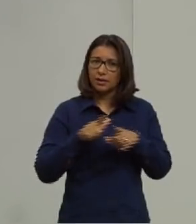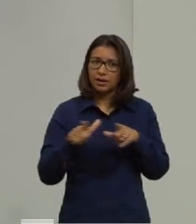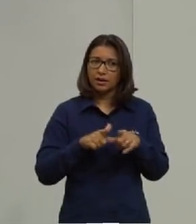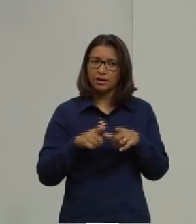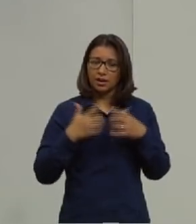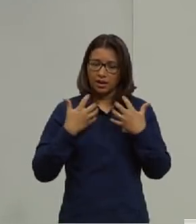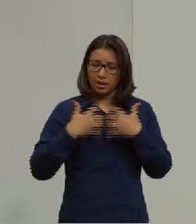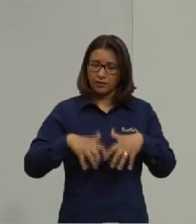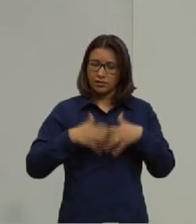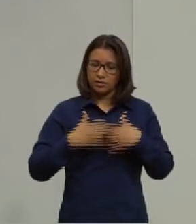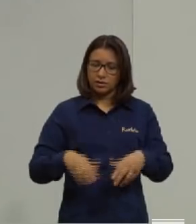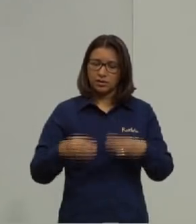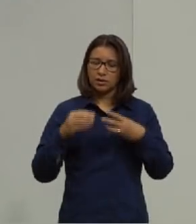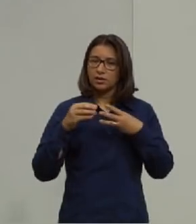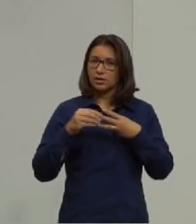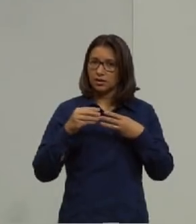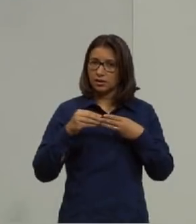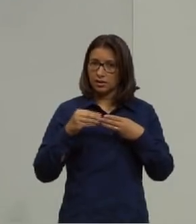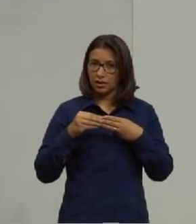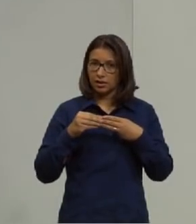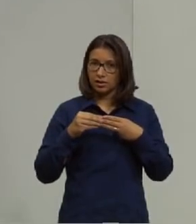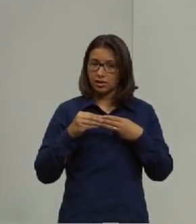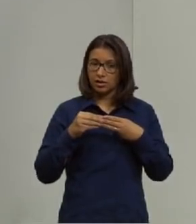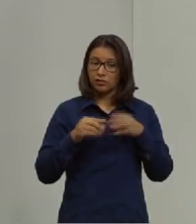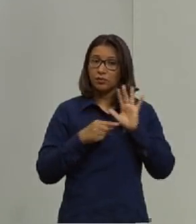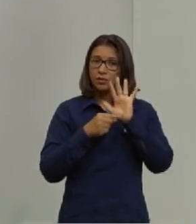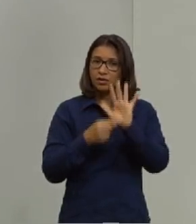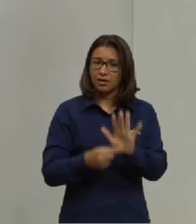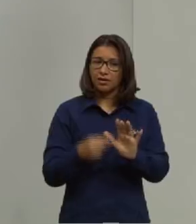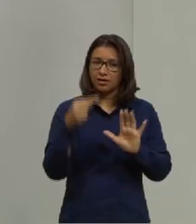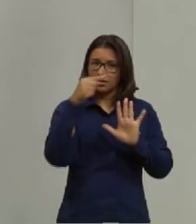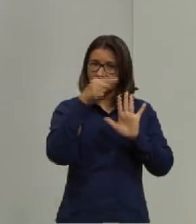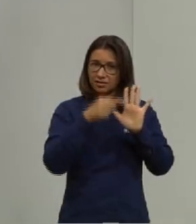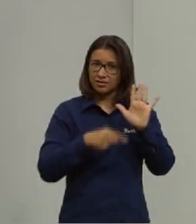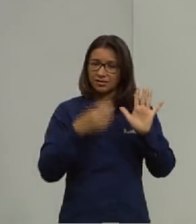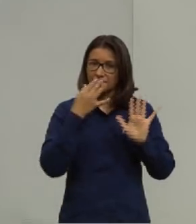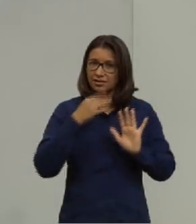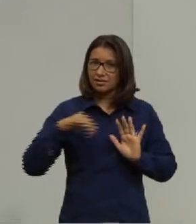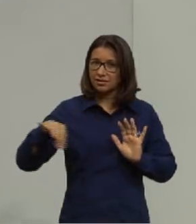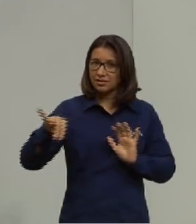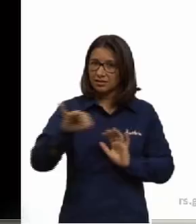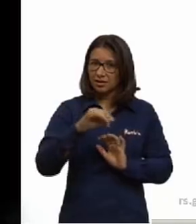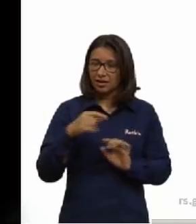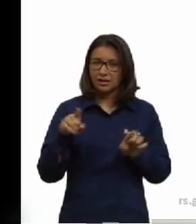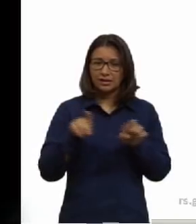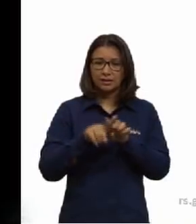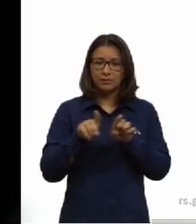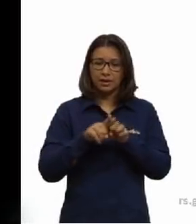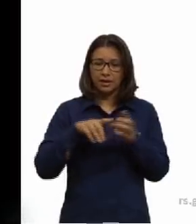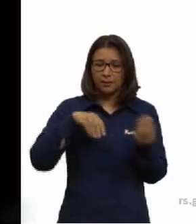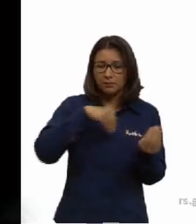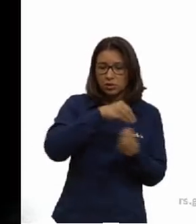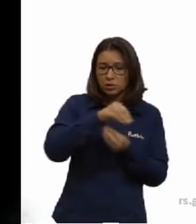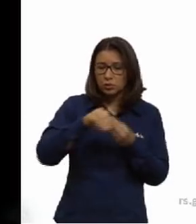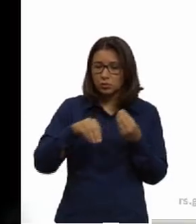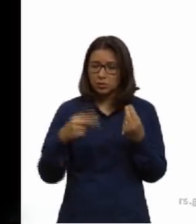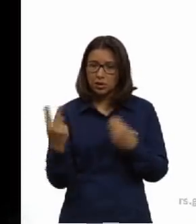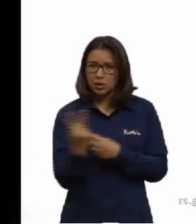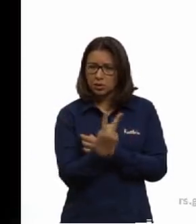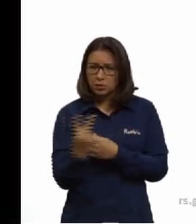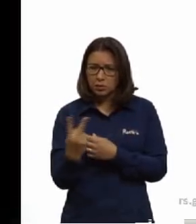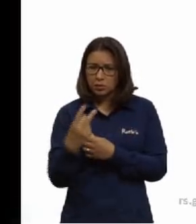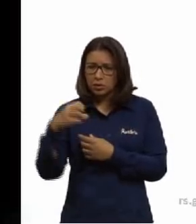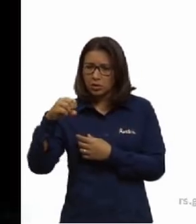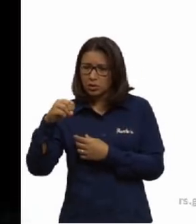esses sais minerais. Ou a bomba de sódio e potássio. Daí tu fica assim, sódio e